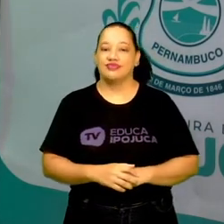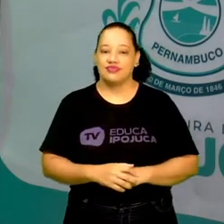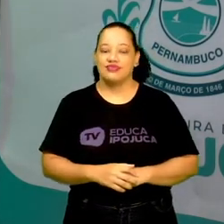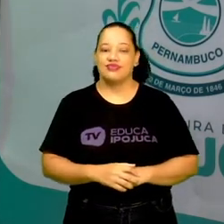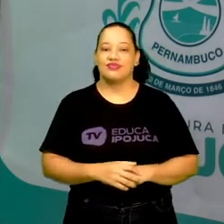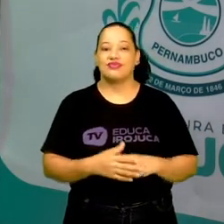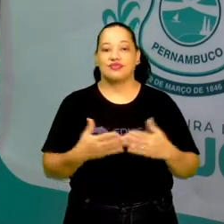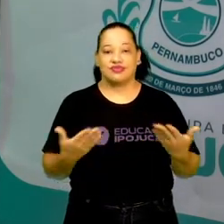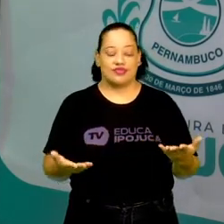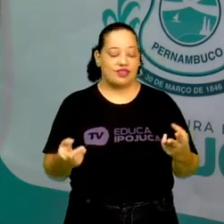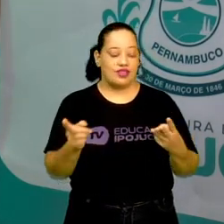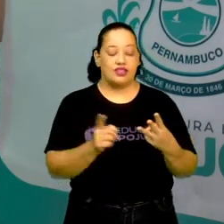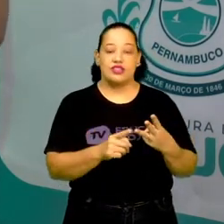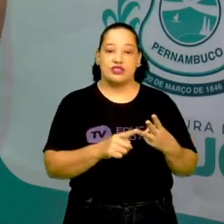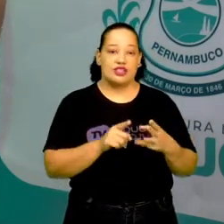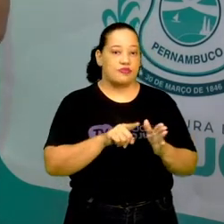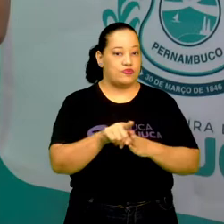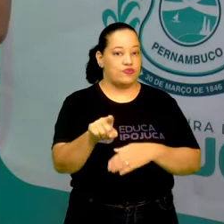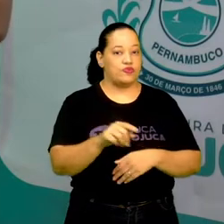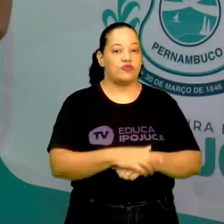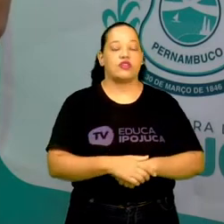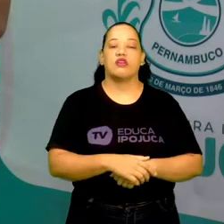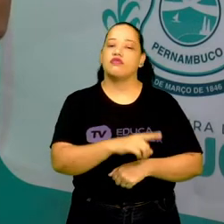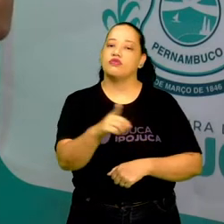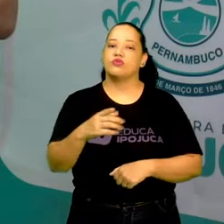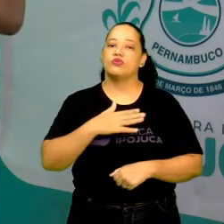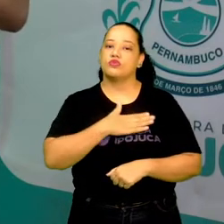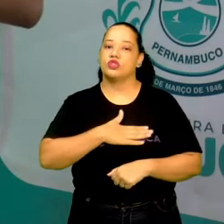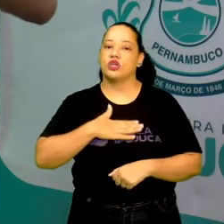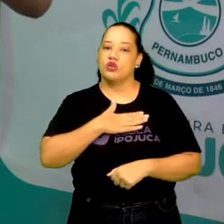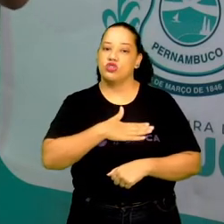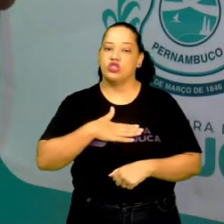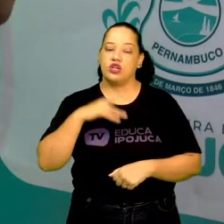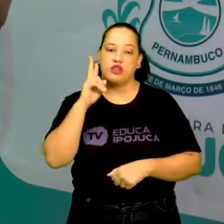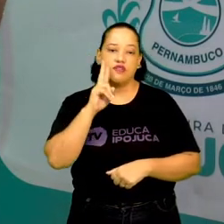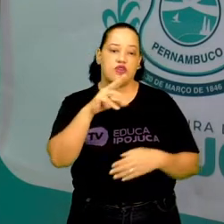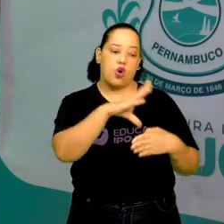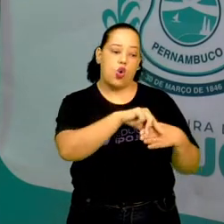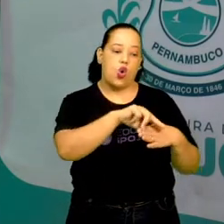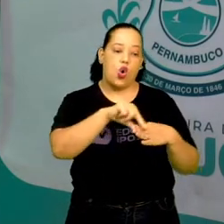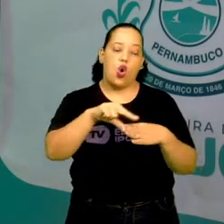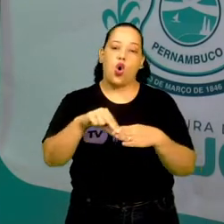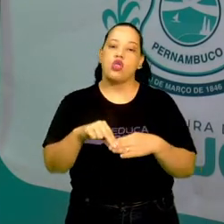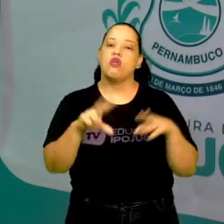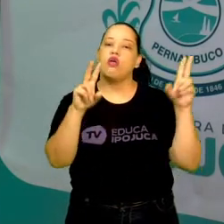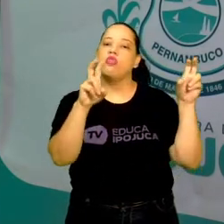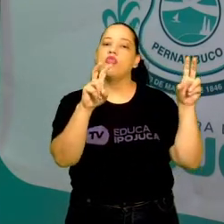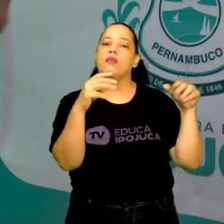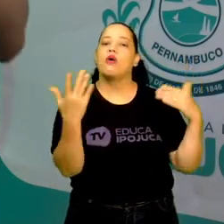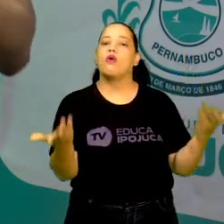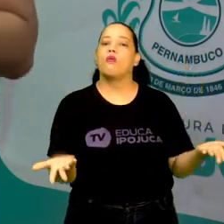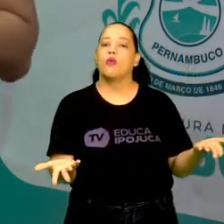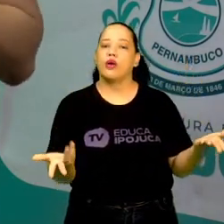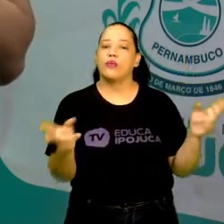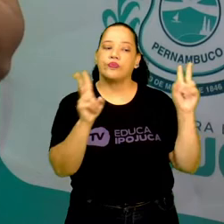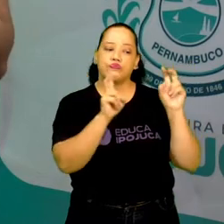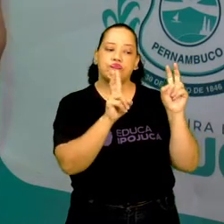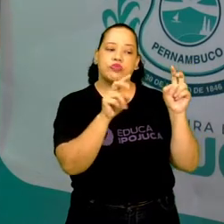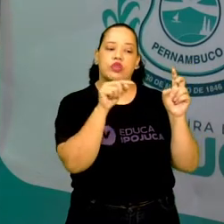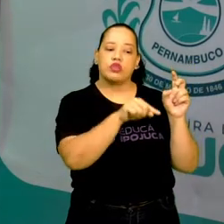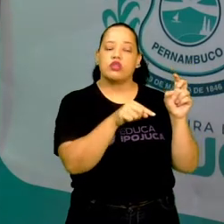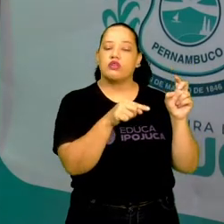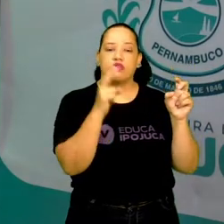O nosso terceiro. Você gostaria de ver Cordel que fale sobre o quê? Qual é o Cordel? Qual é o assunto que você